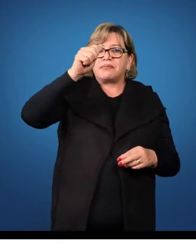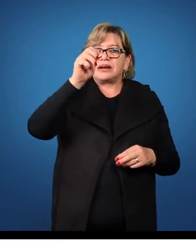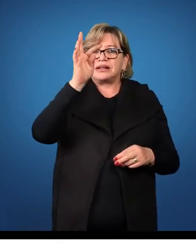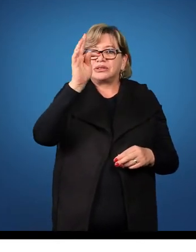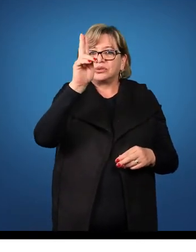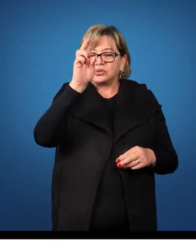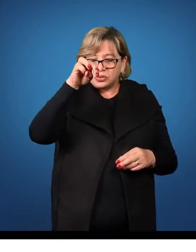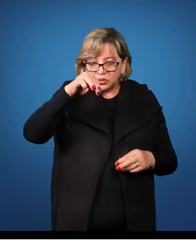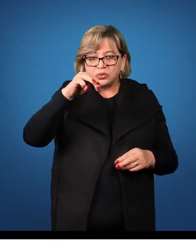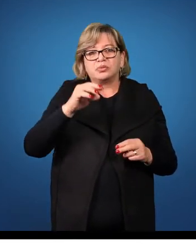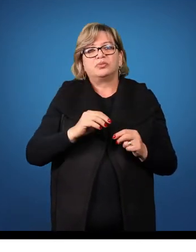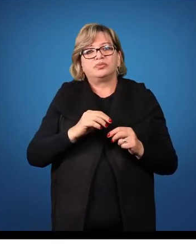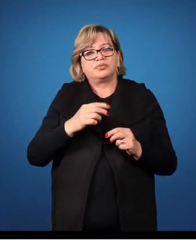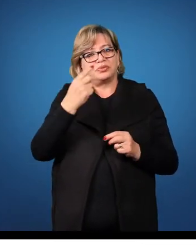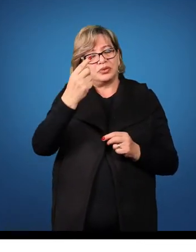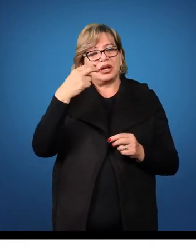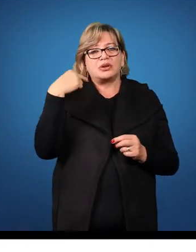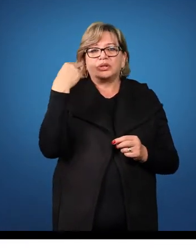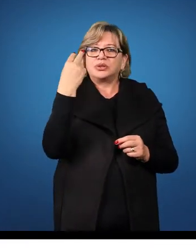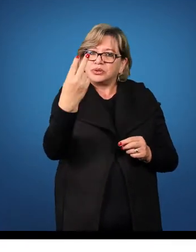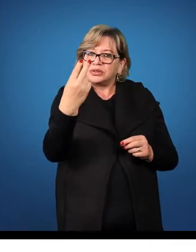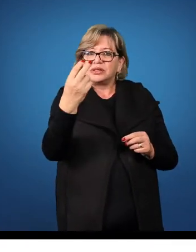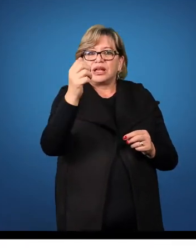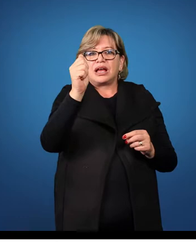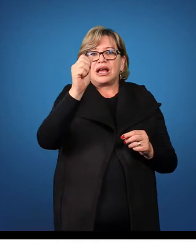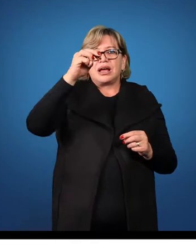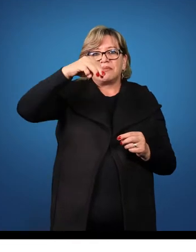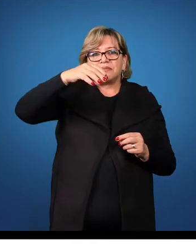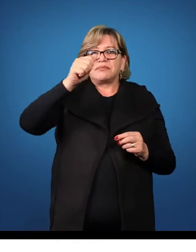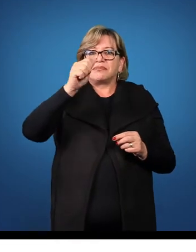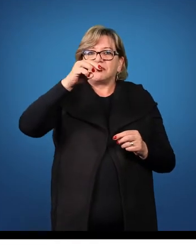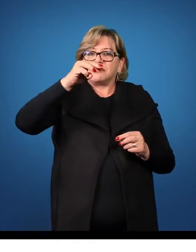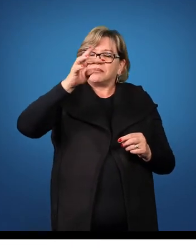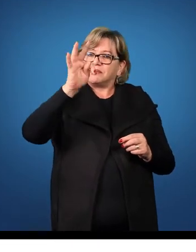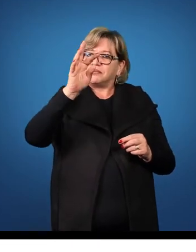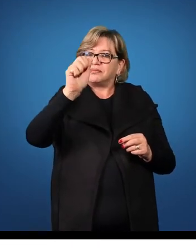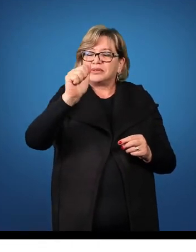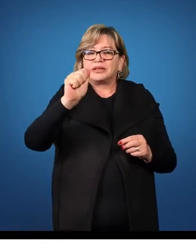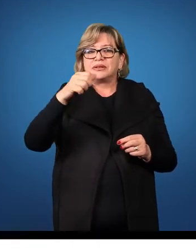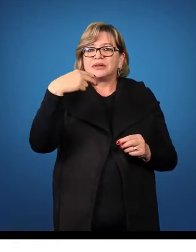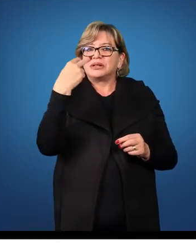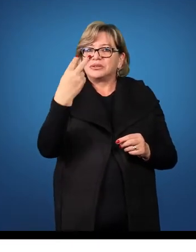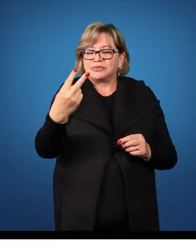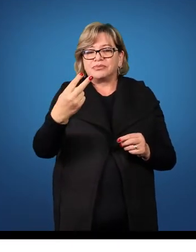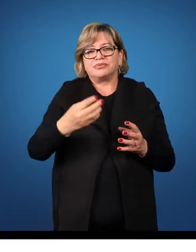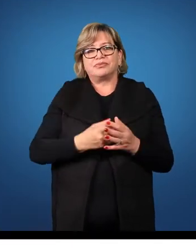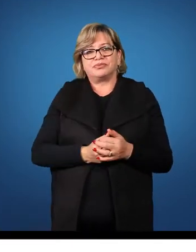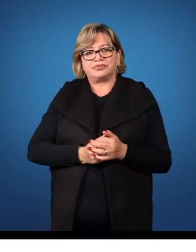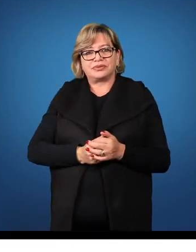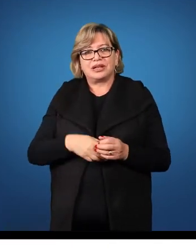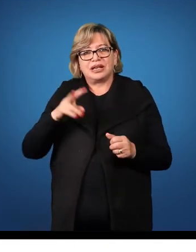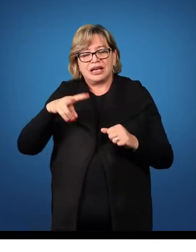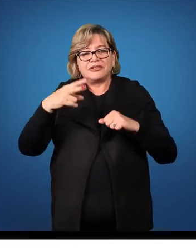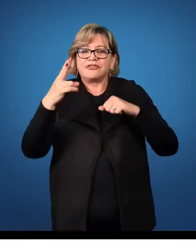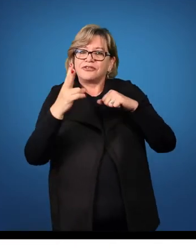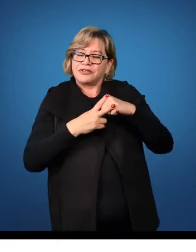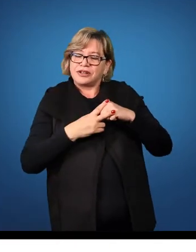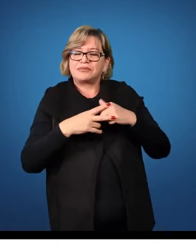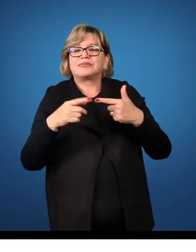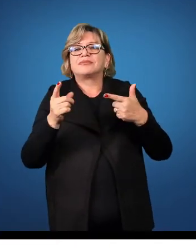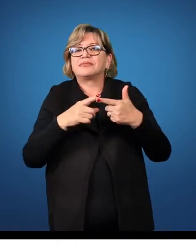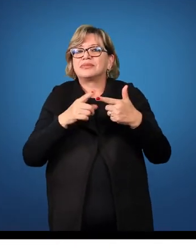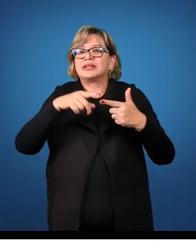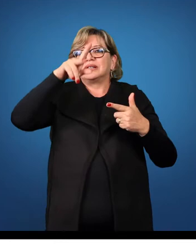amata para o neutro, no plural. Muito bem. Esses são os verbos na voz passiva.